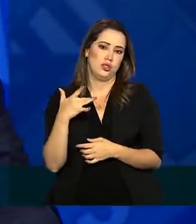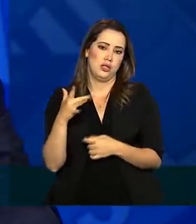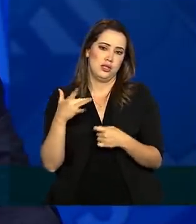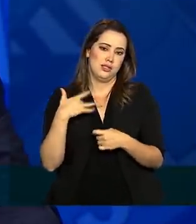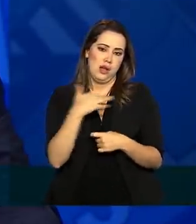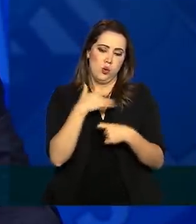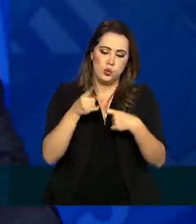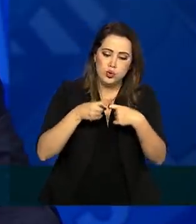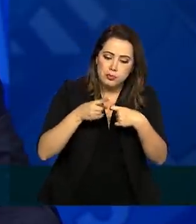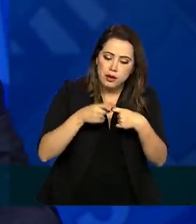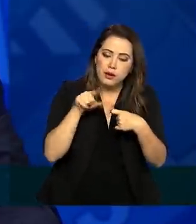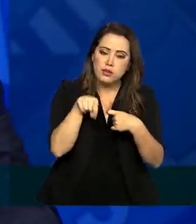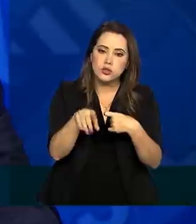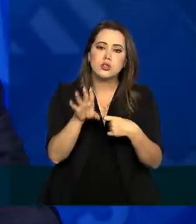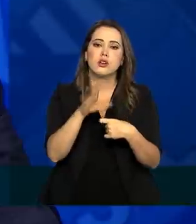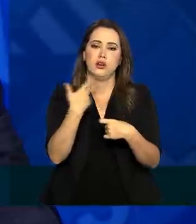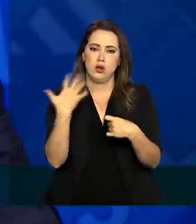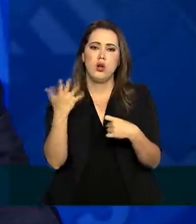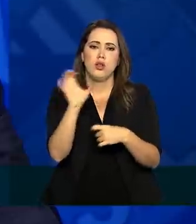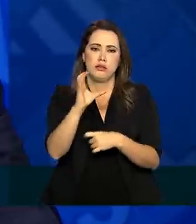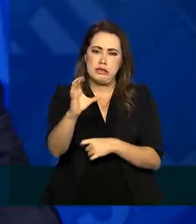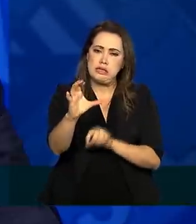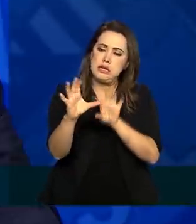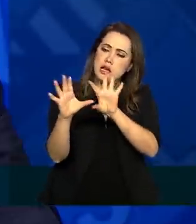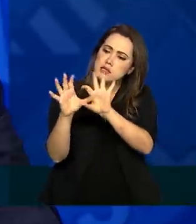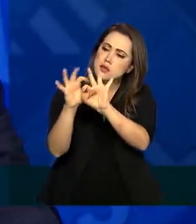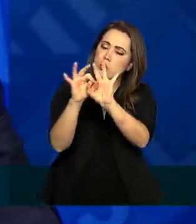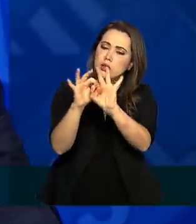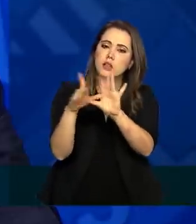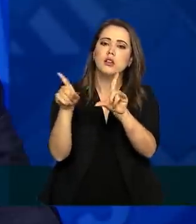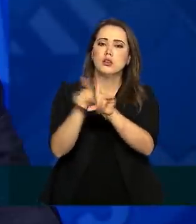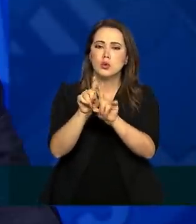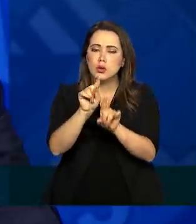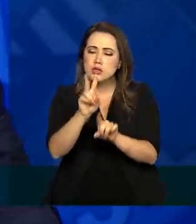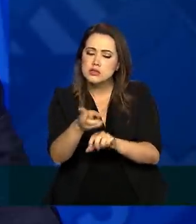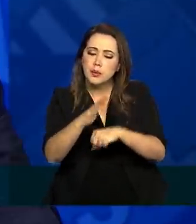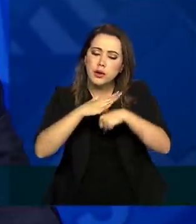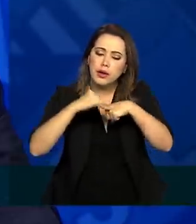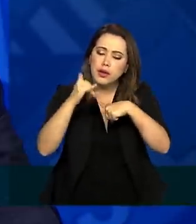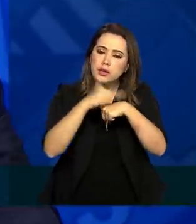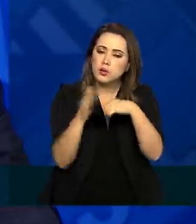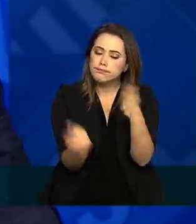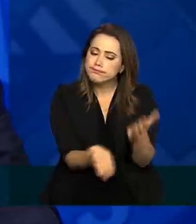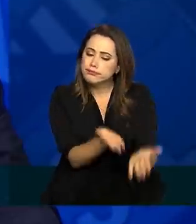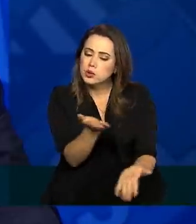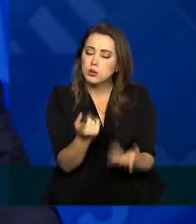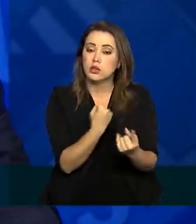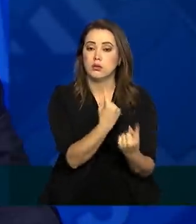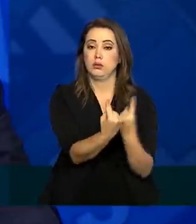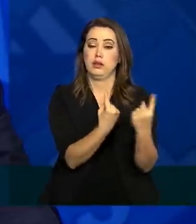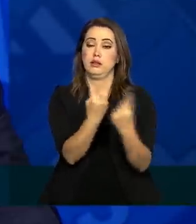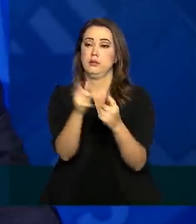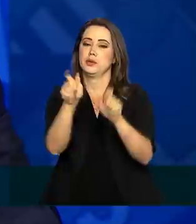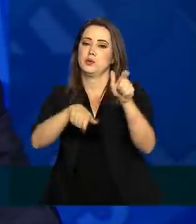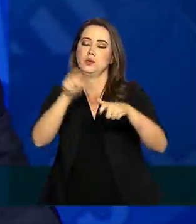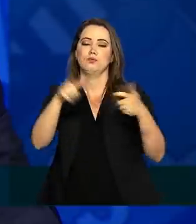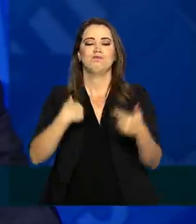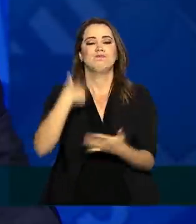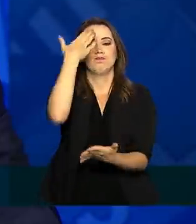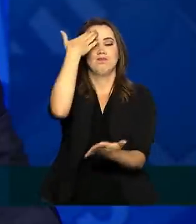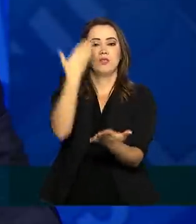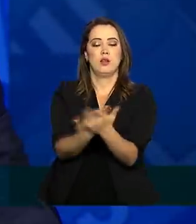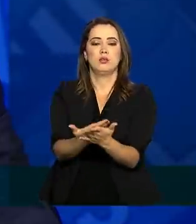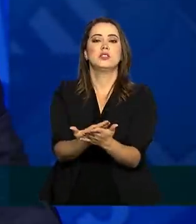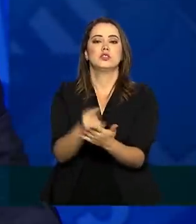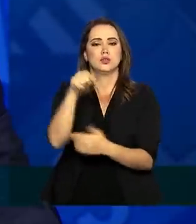evidências científicas e também exercendo a prudência, o carinho, o cuidado e a ética com cada paciente. Tenho certeza